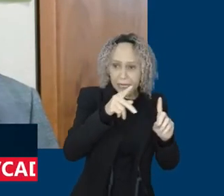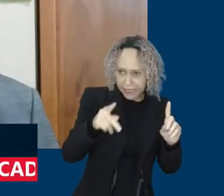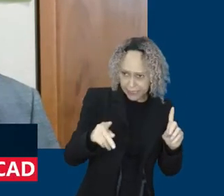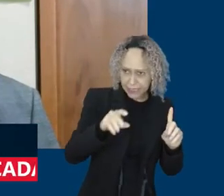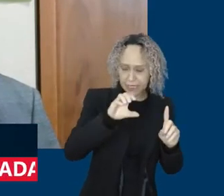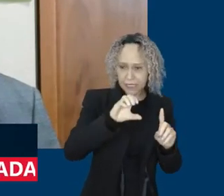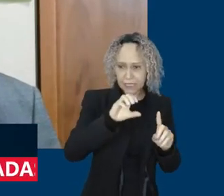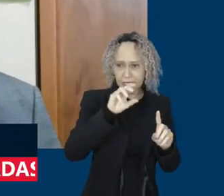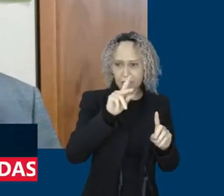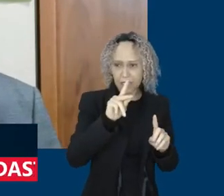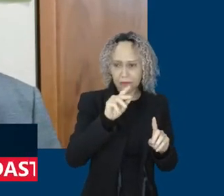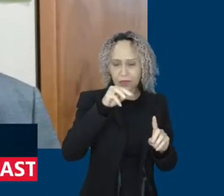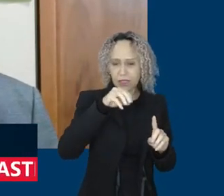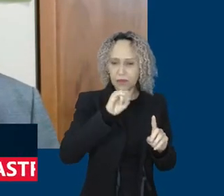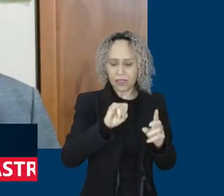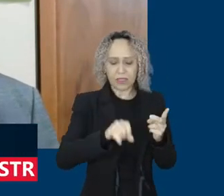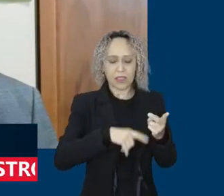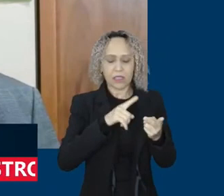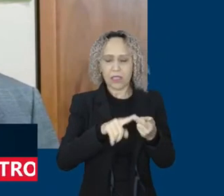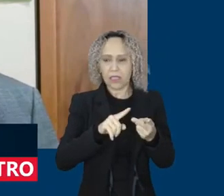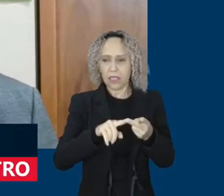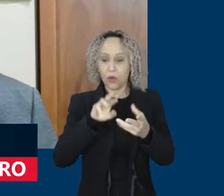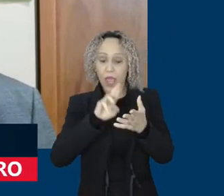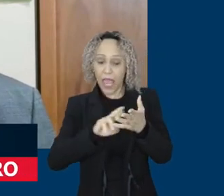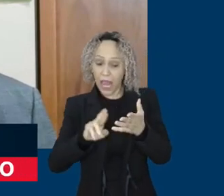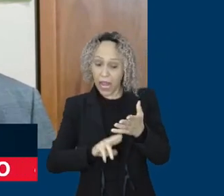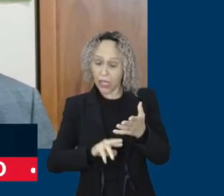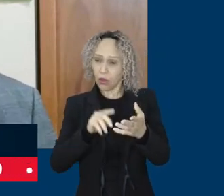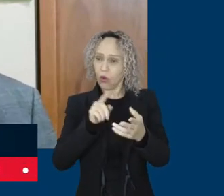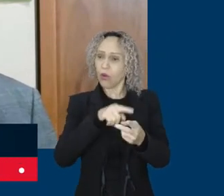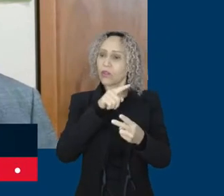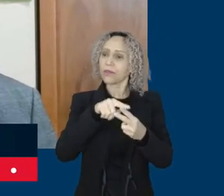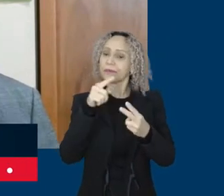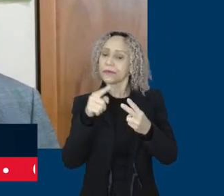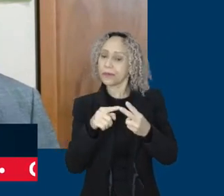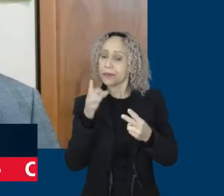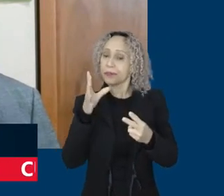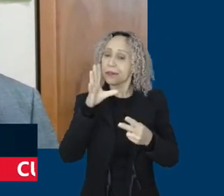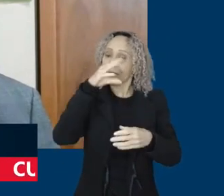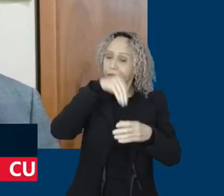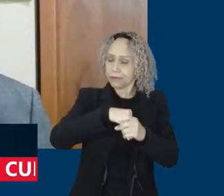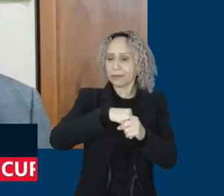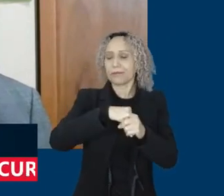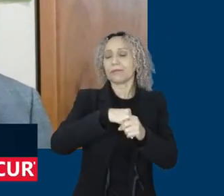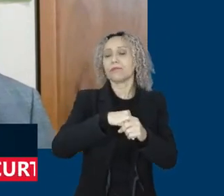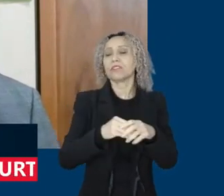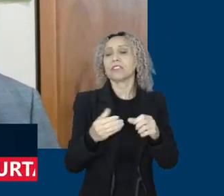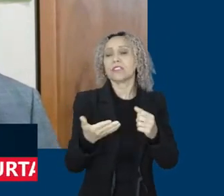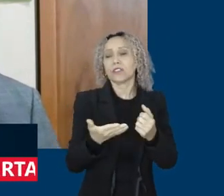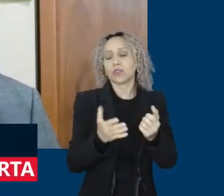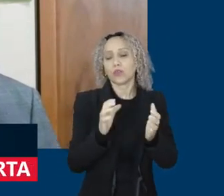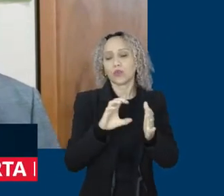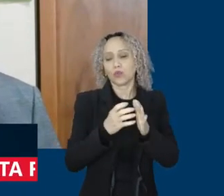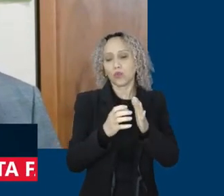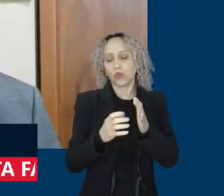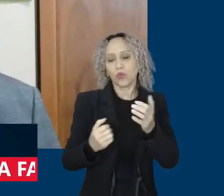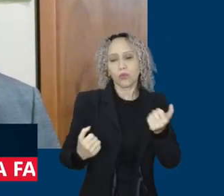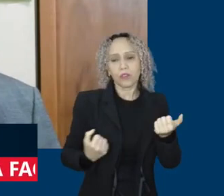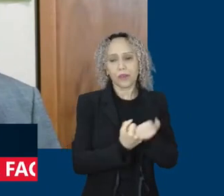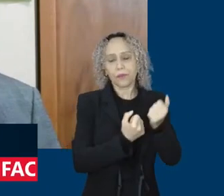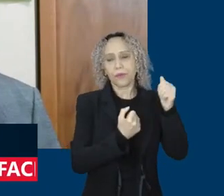aliada do governo. Eu tenho conversado com vários desses líderes dos outros partidos, além dos partidos